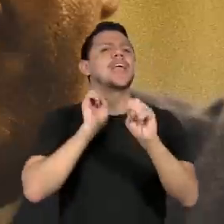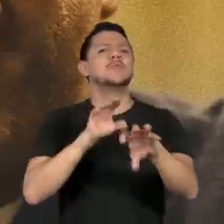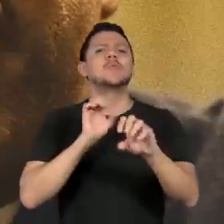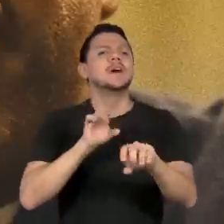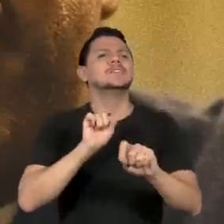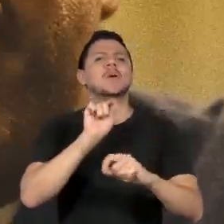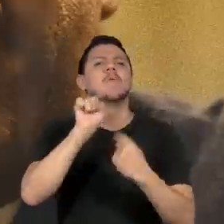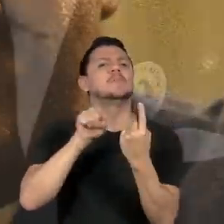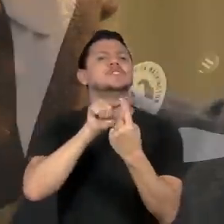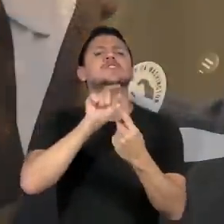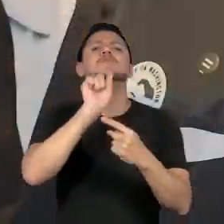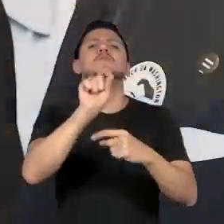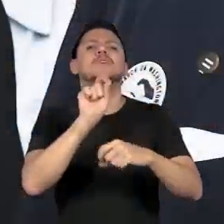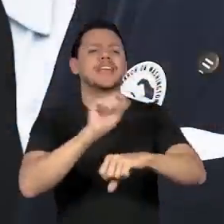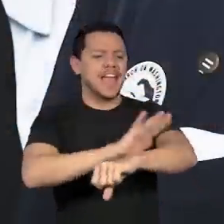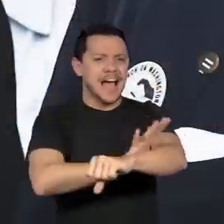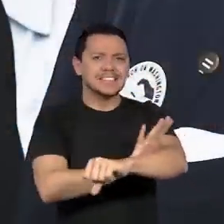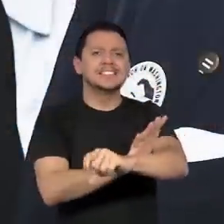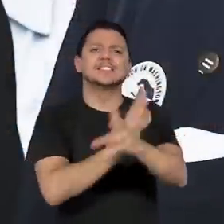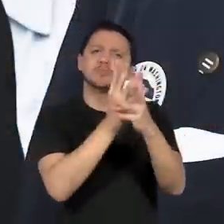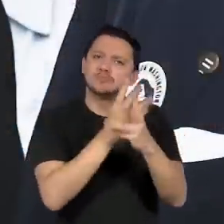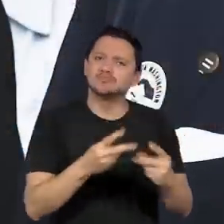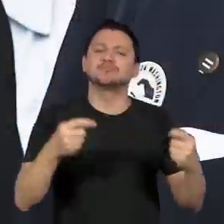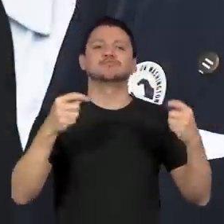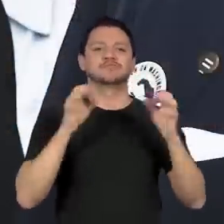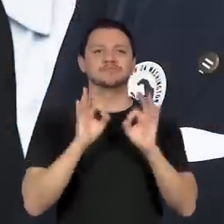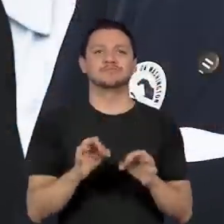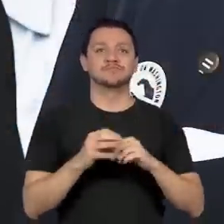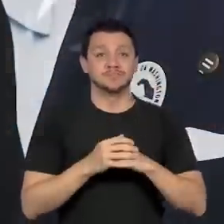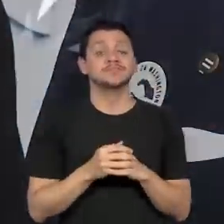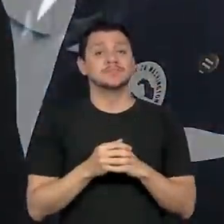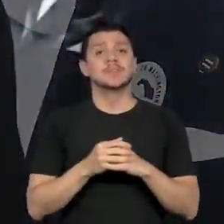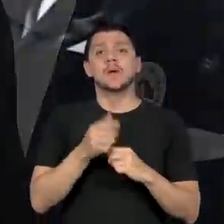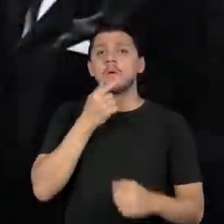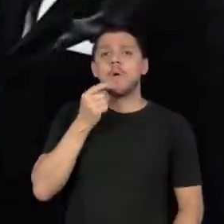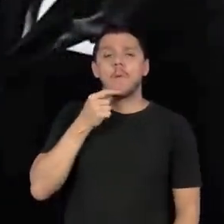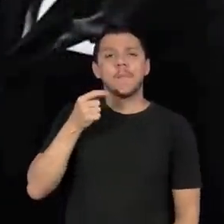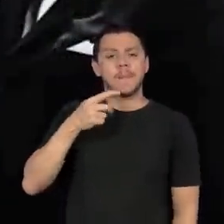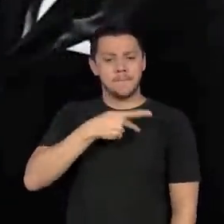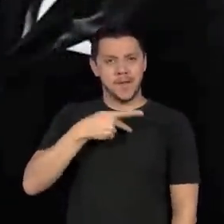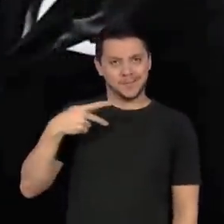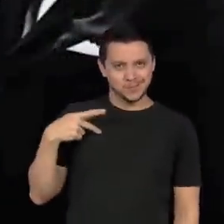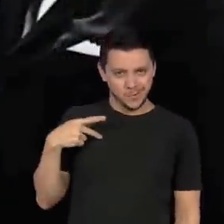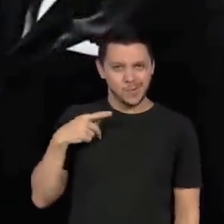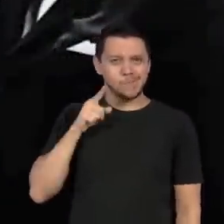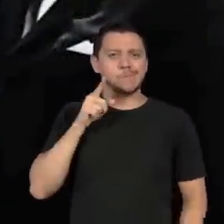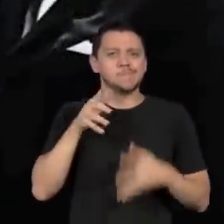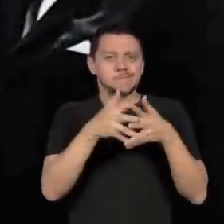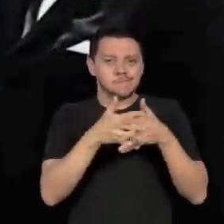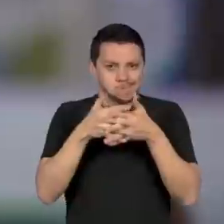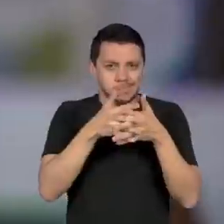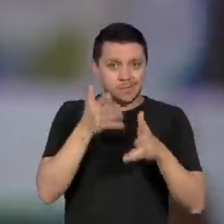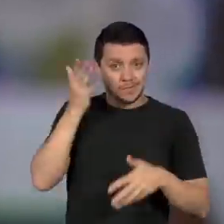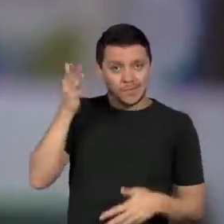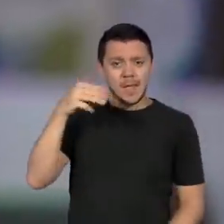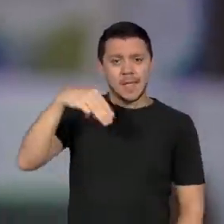O pastor e ativista norte-americano Martin Luther King Jr. também foi uma personalidade estudada. E as alunas se